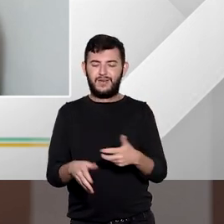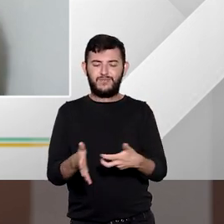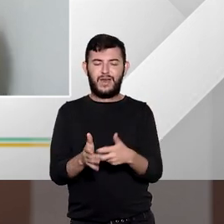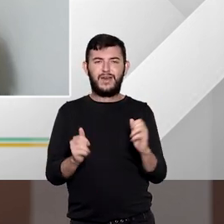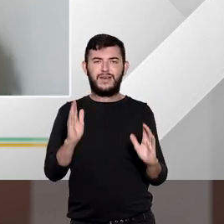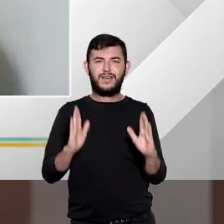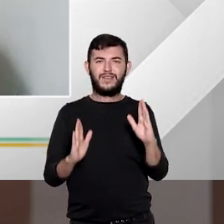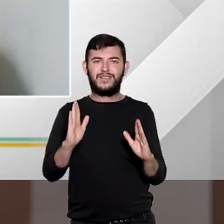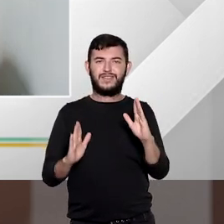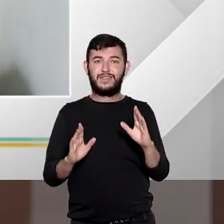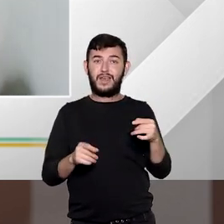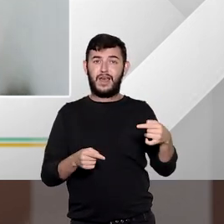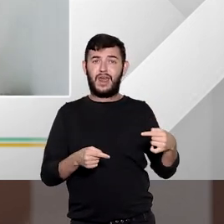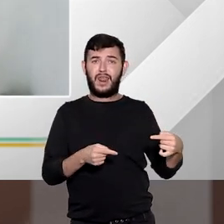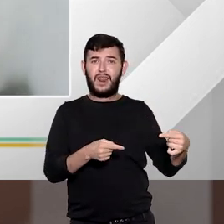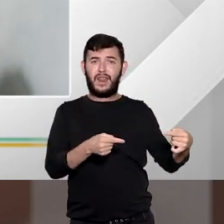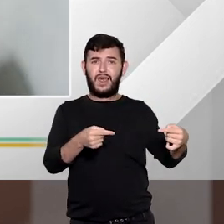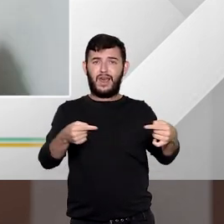muitas